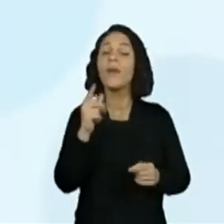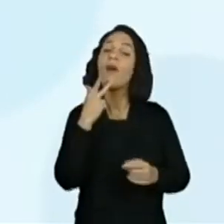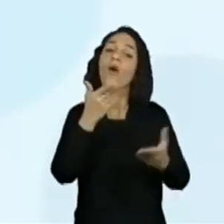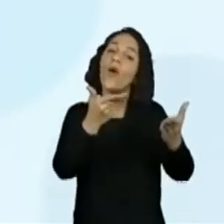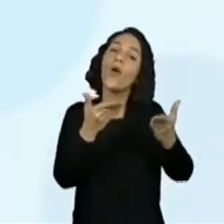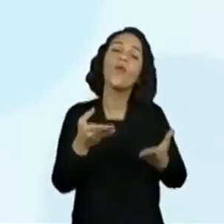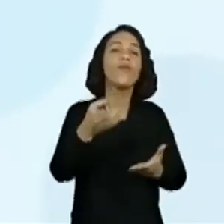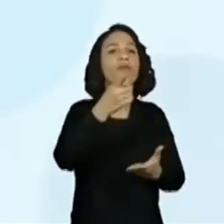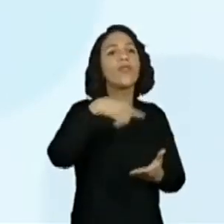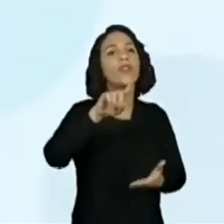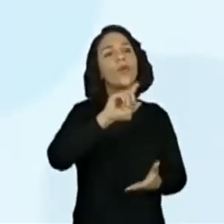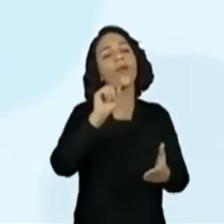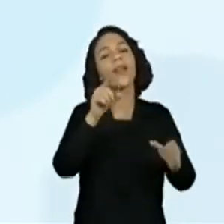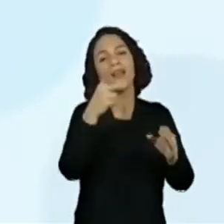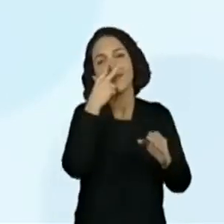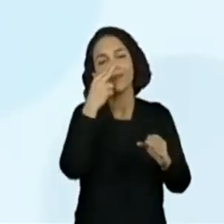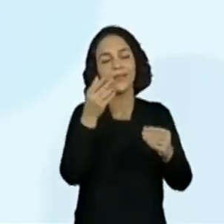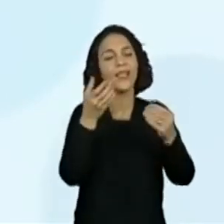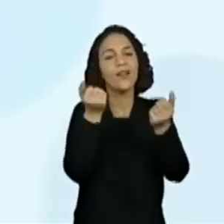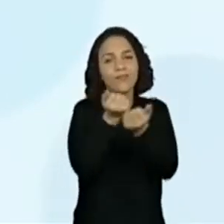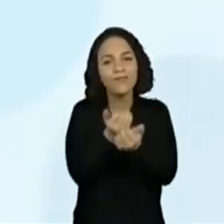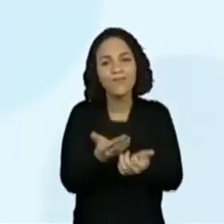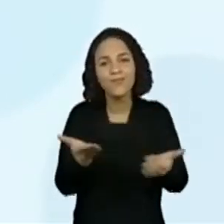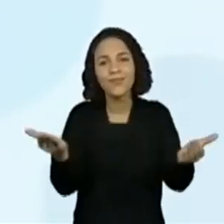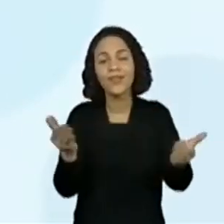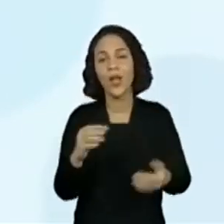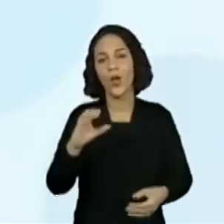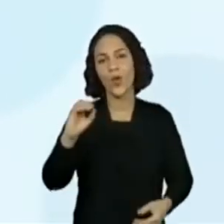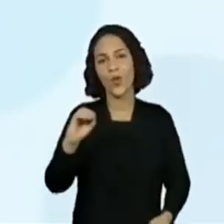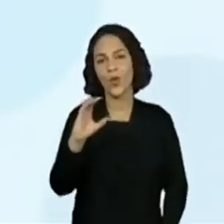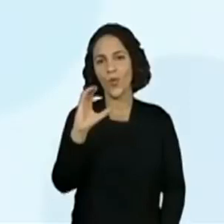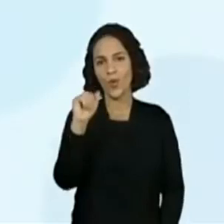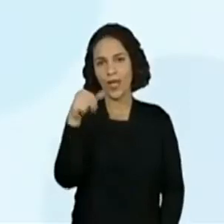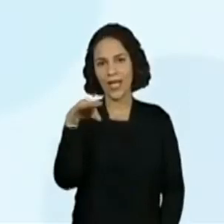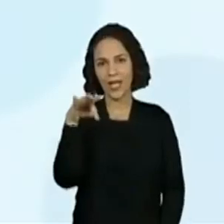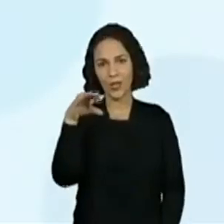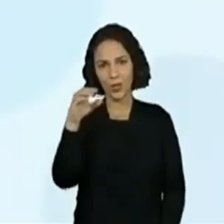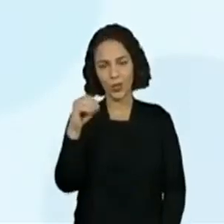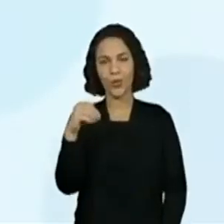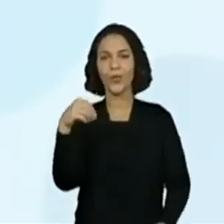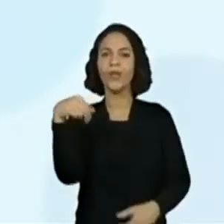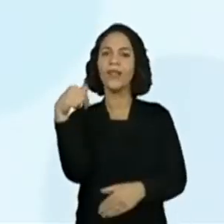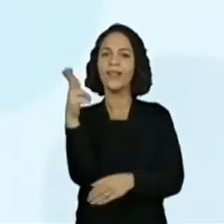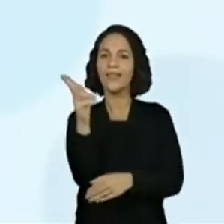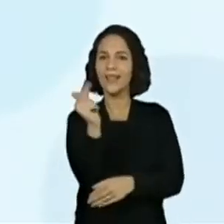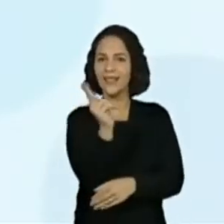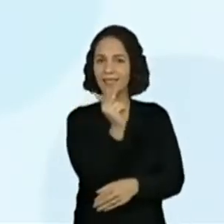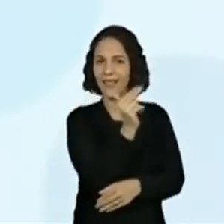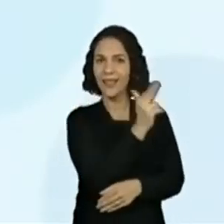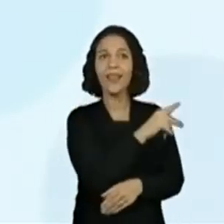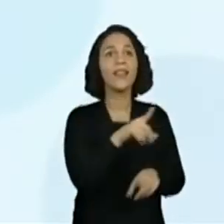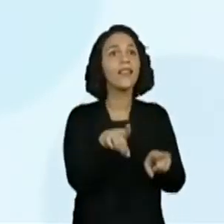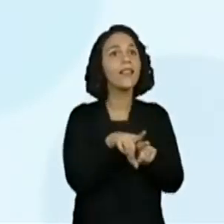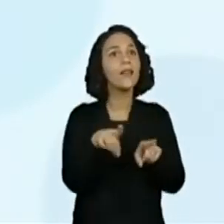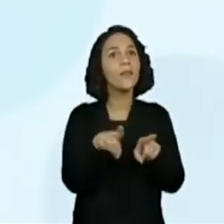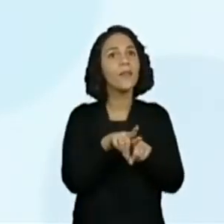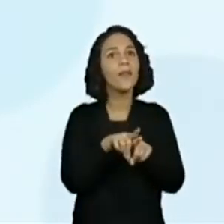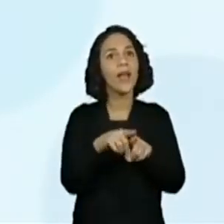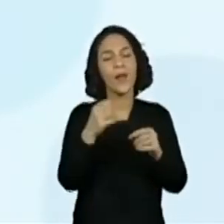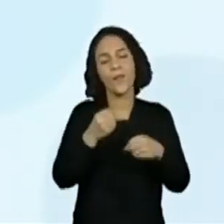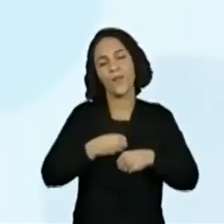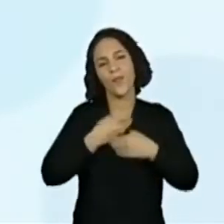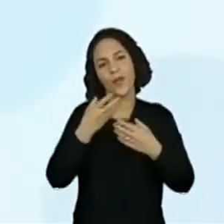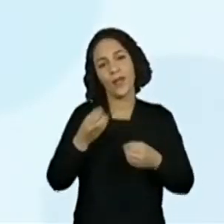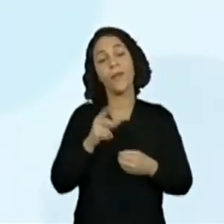obra O Canto da Sereia e outros poemas. Joana Barros, 23 de julho de 2018, quarta